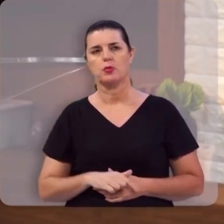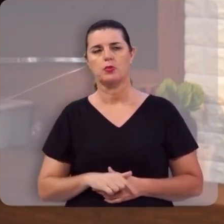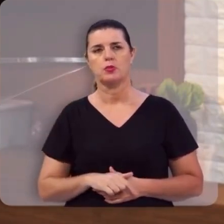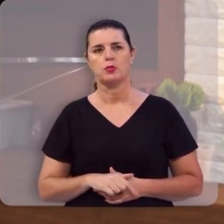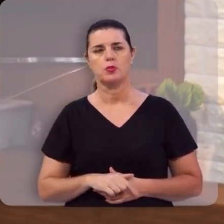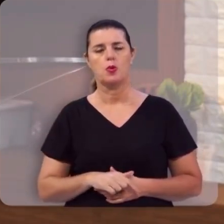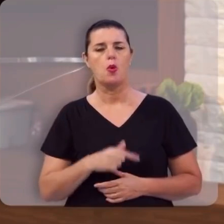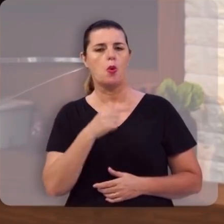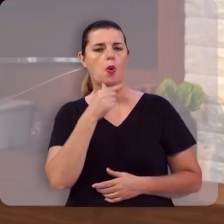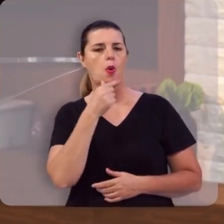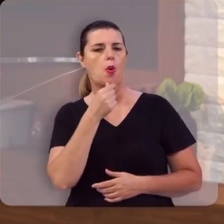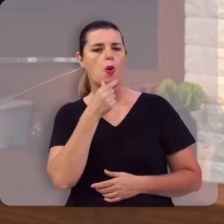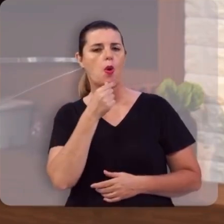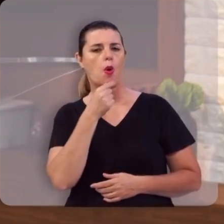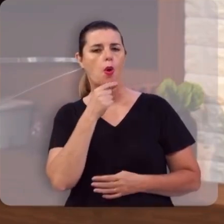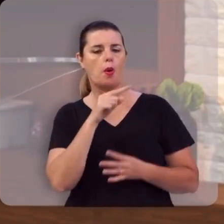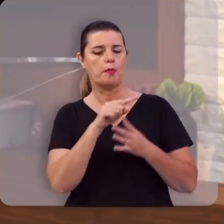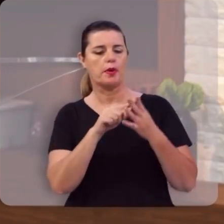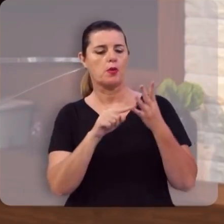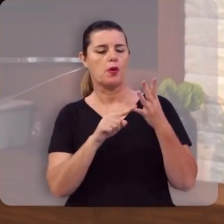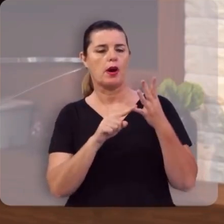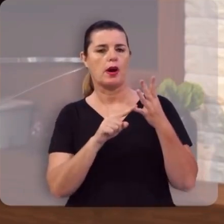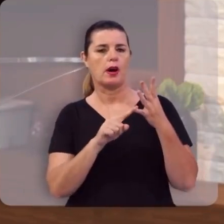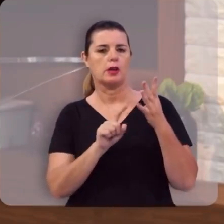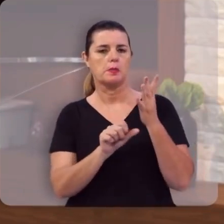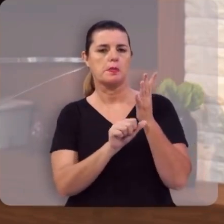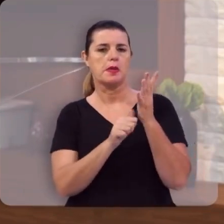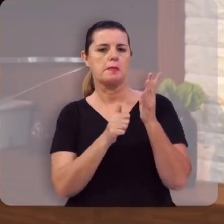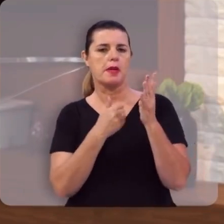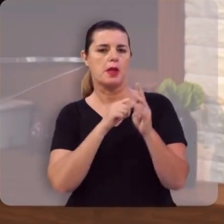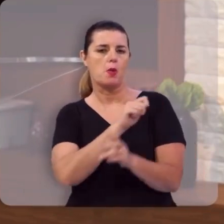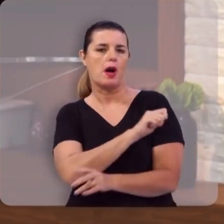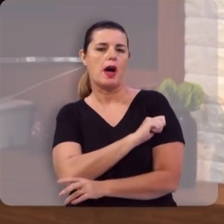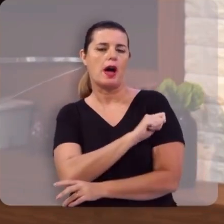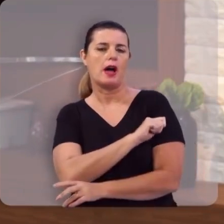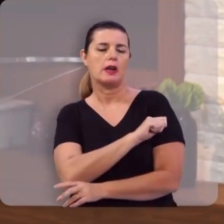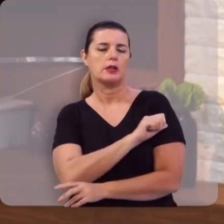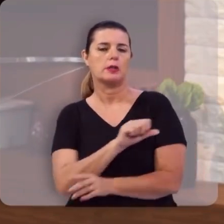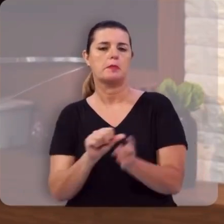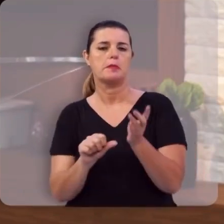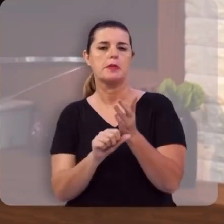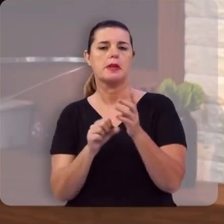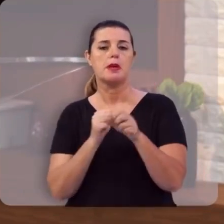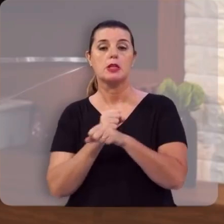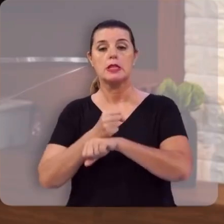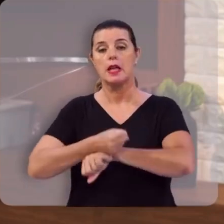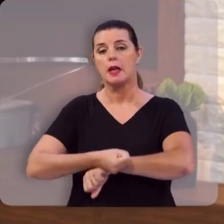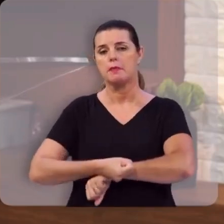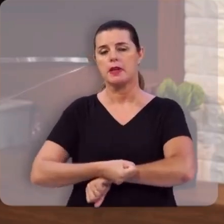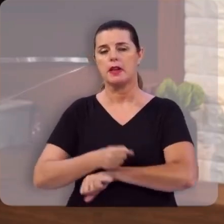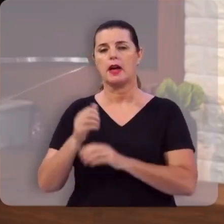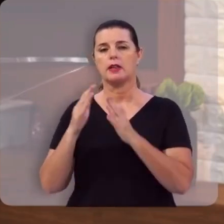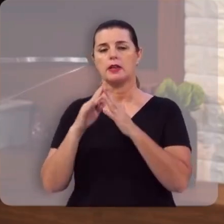foi um dos quatro primeiros alunos do primeiro seminário da Igreja Presbiteriana aqui no Brasil.